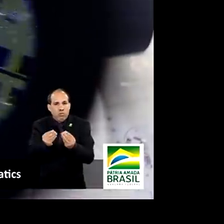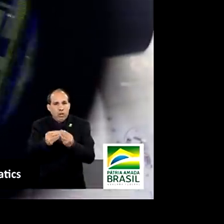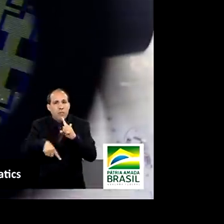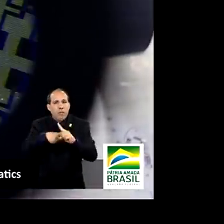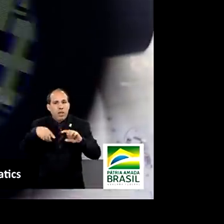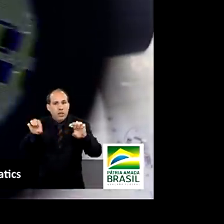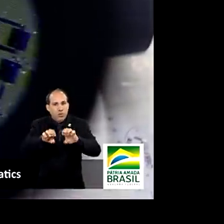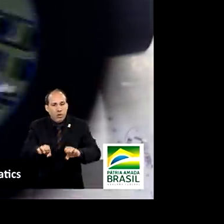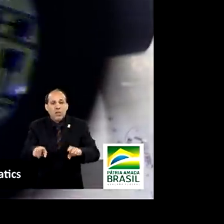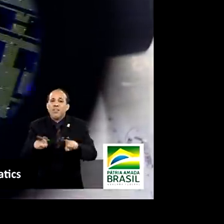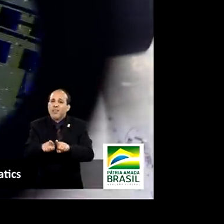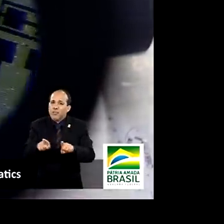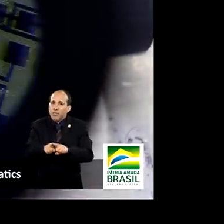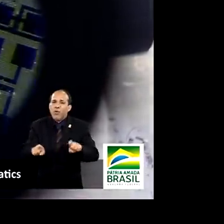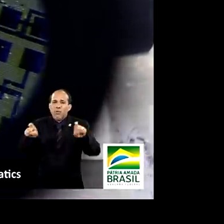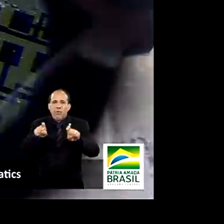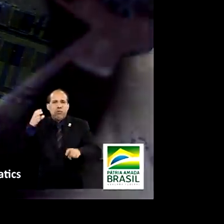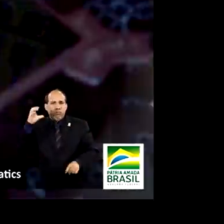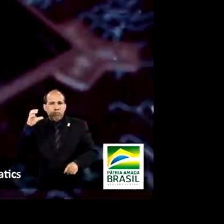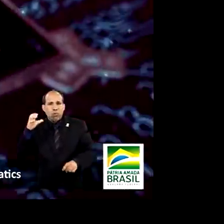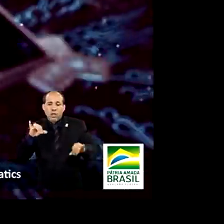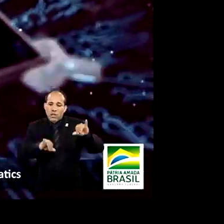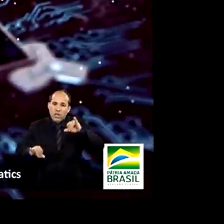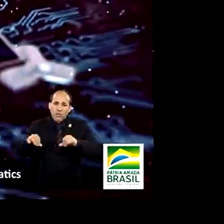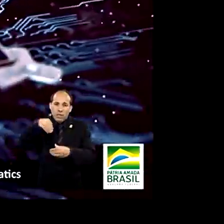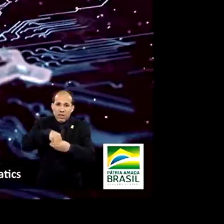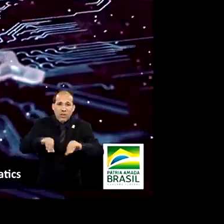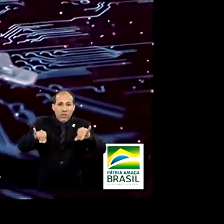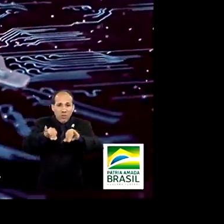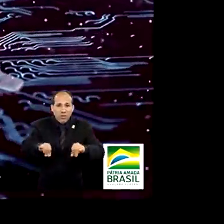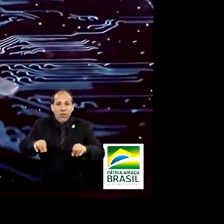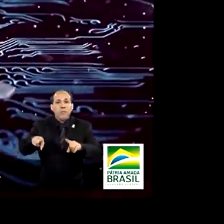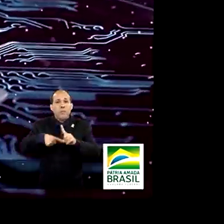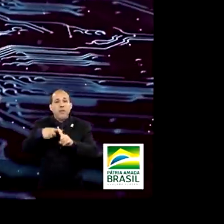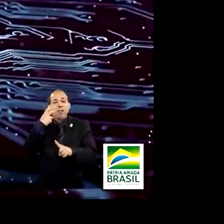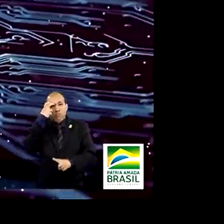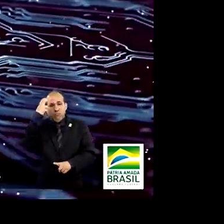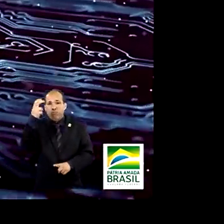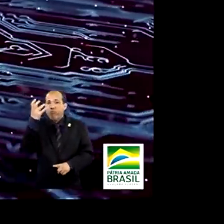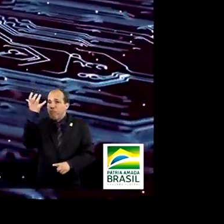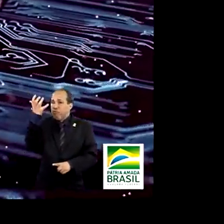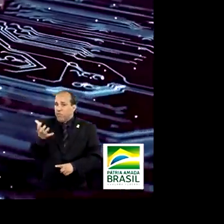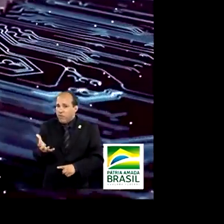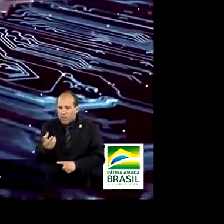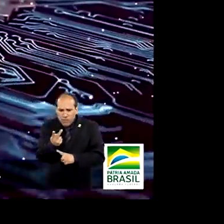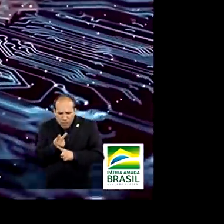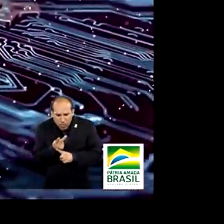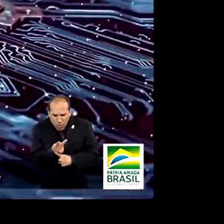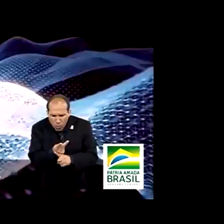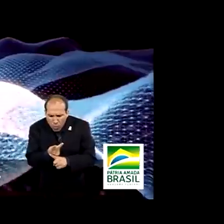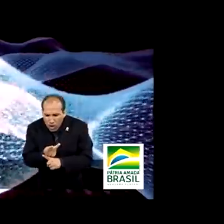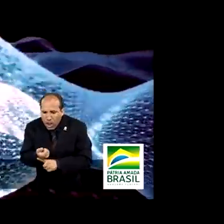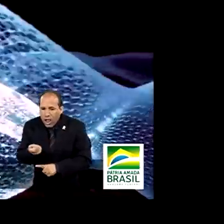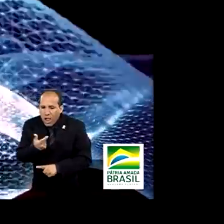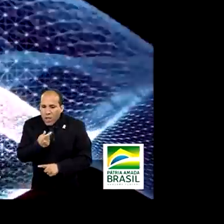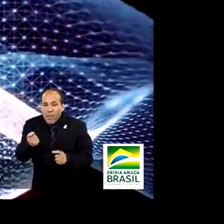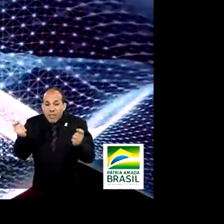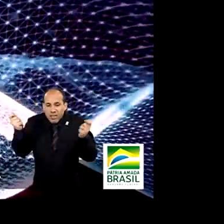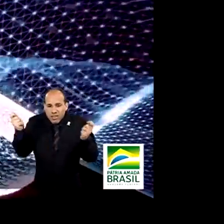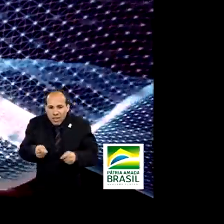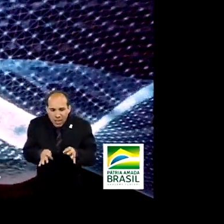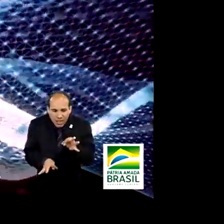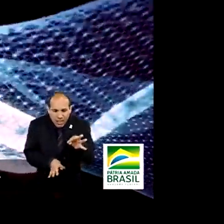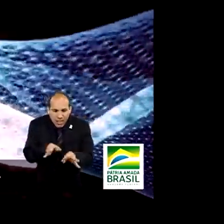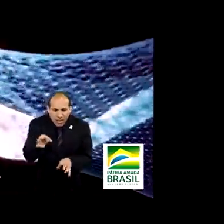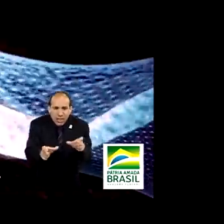estrutural, computação científica, quimioinformática e inteligência artificial, para procurar remédios que possam